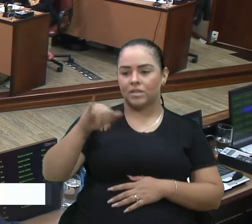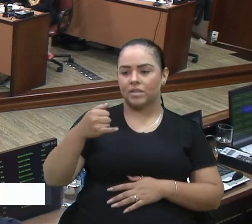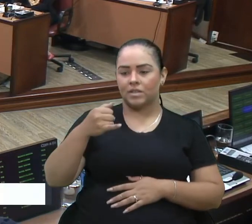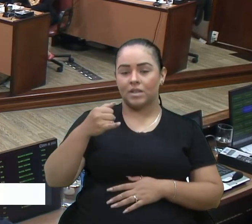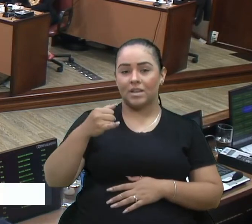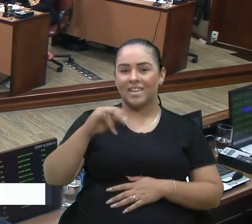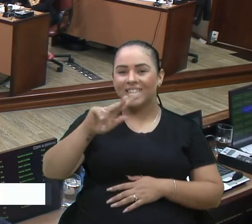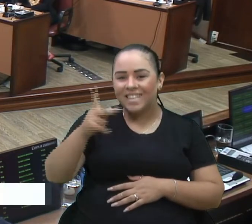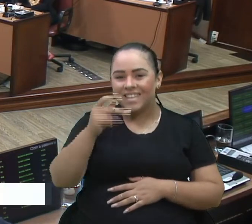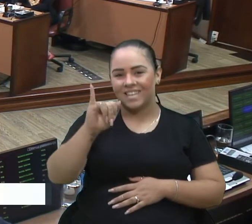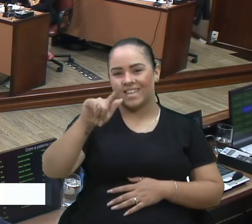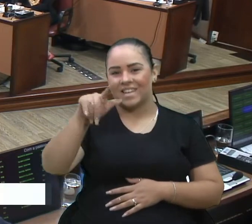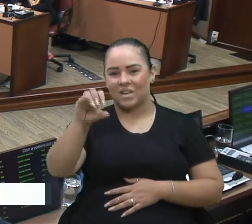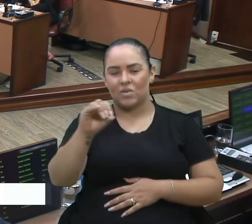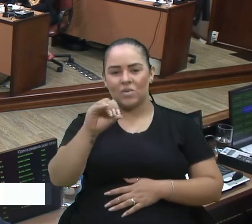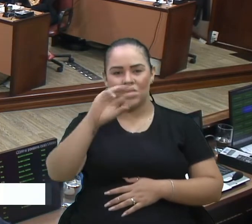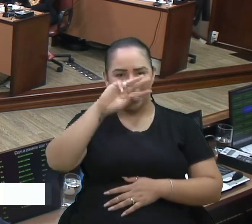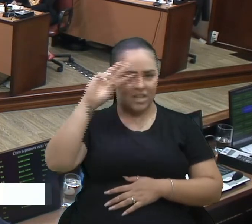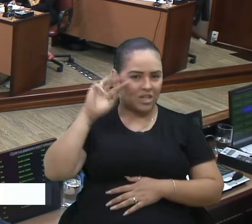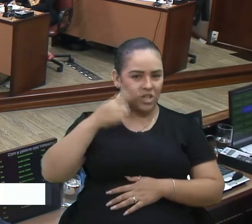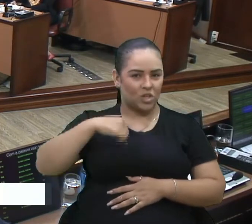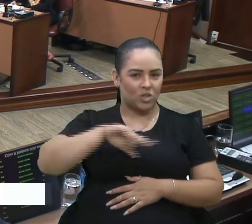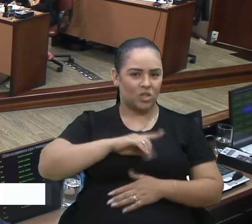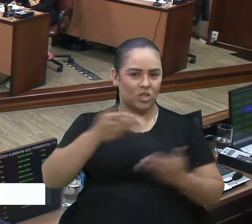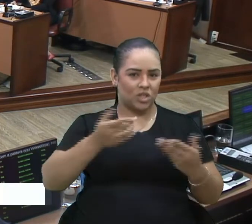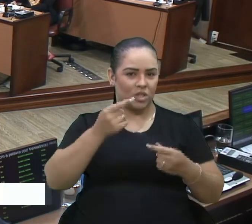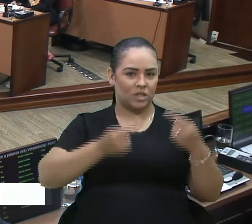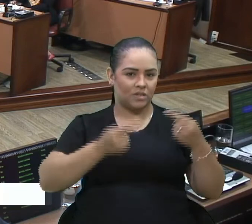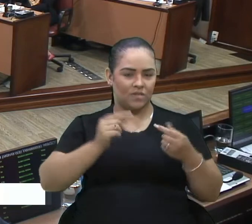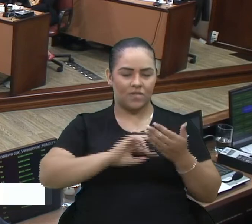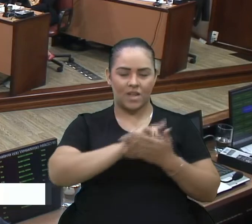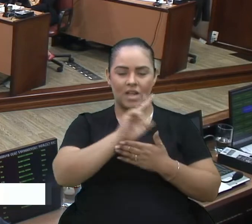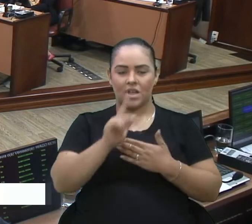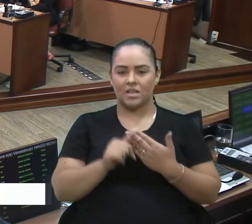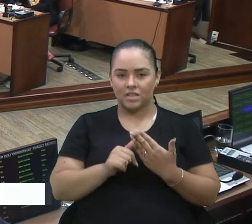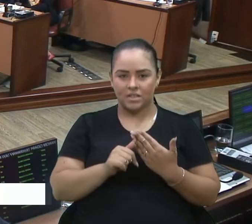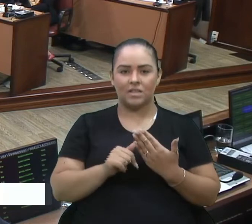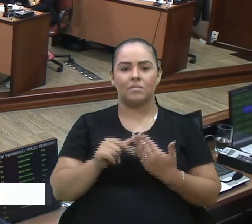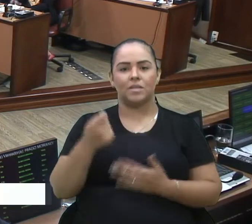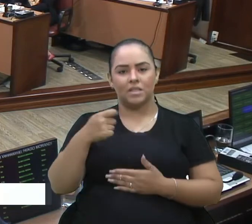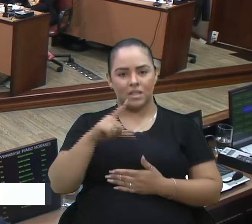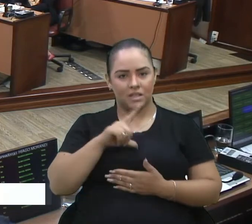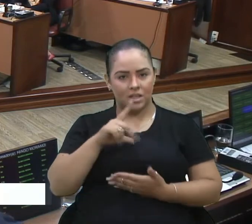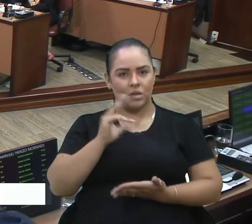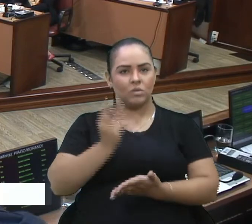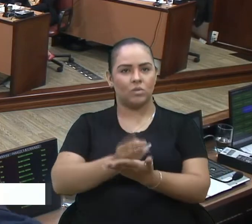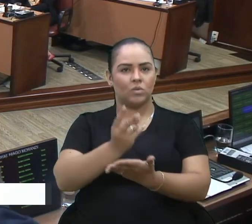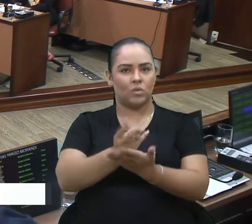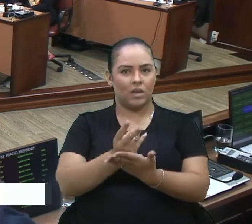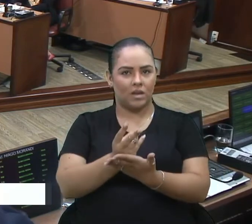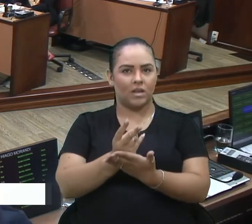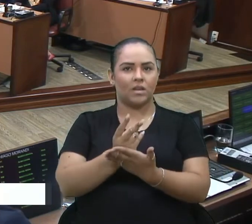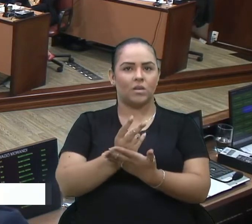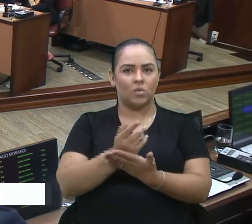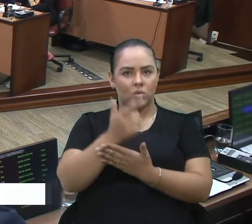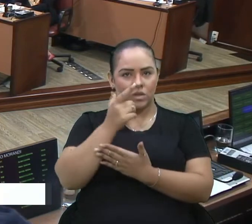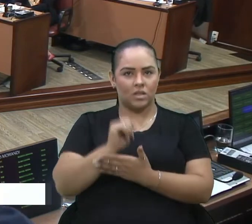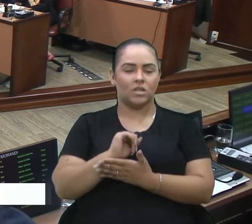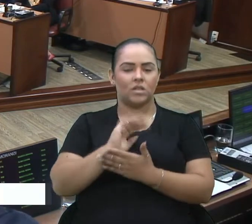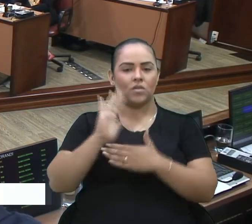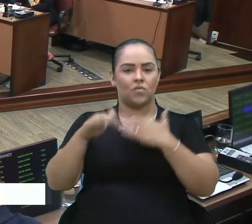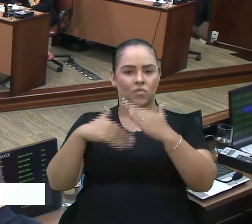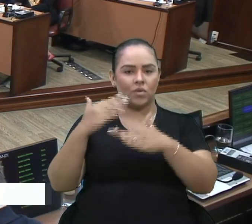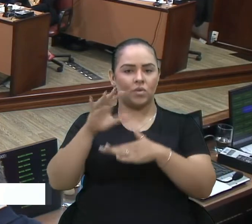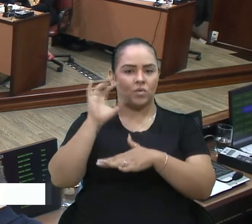Valinho, a gente já teve essa discussão construtiva por diversas vezes, e eu acho que ela tem que se manter, porque a gente vai criando, assim, escutando os outros